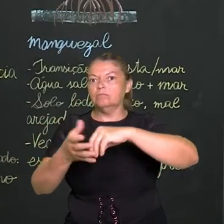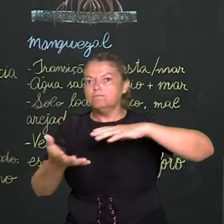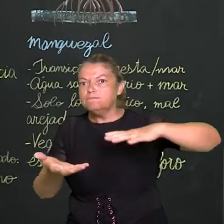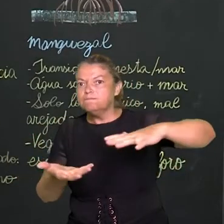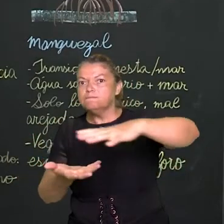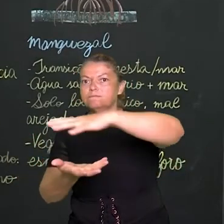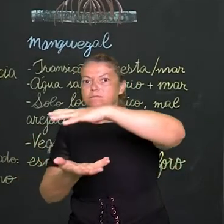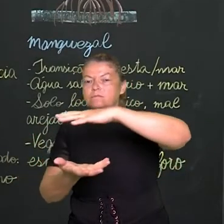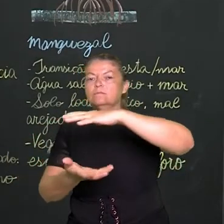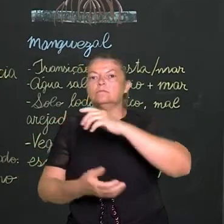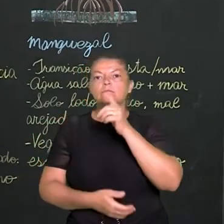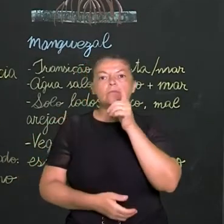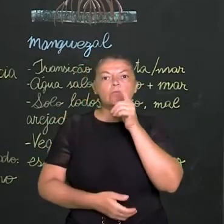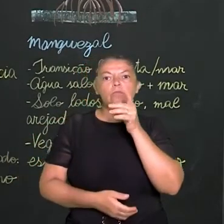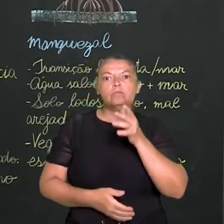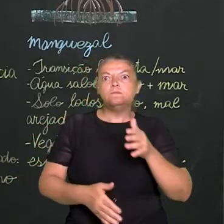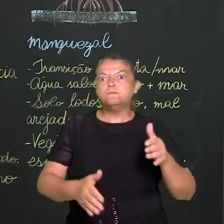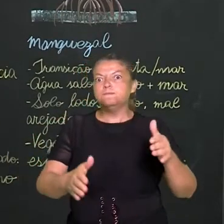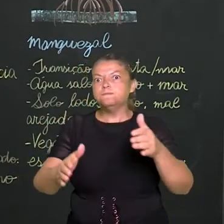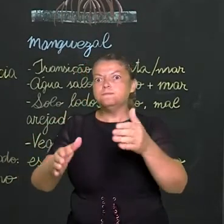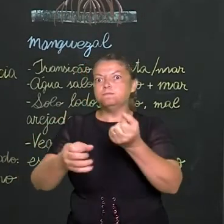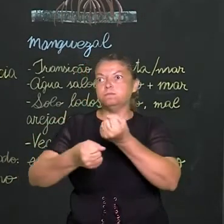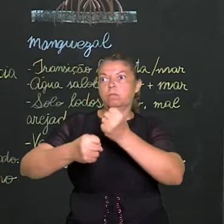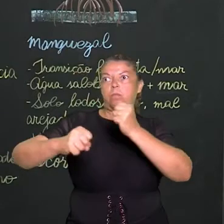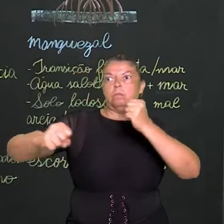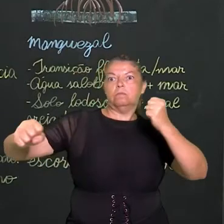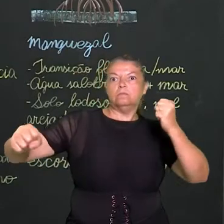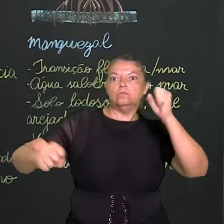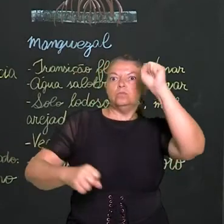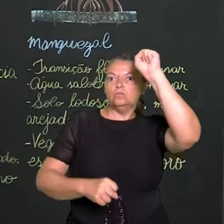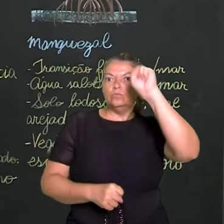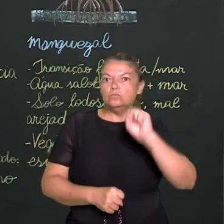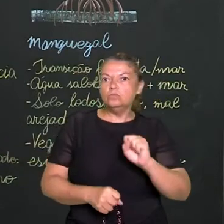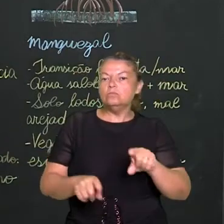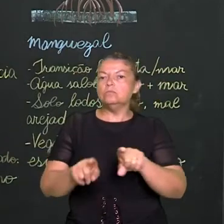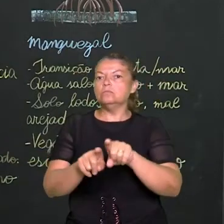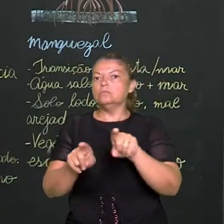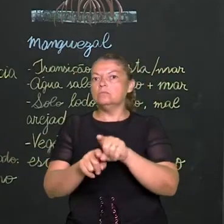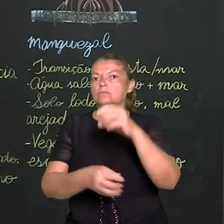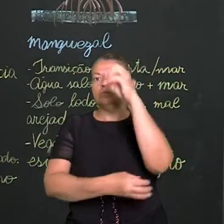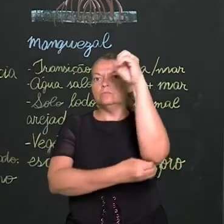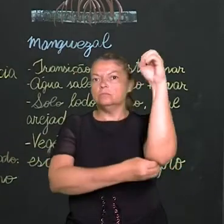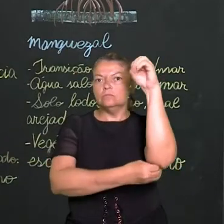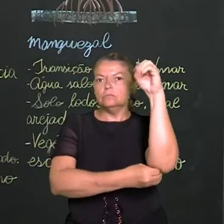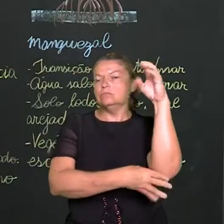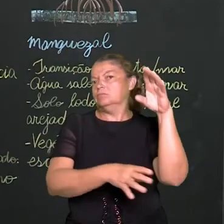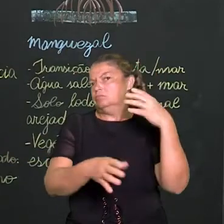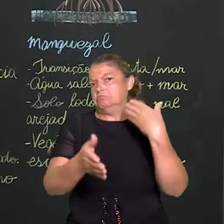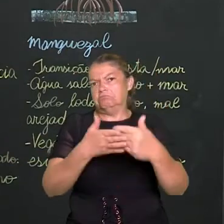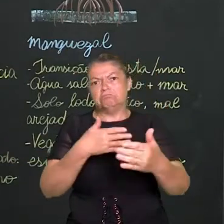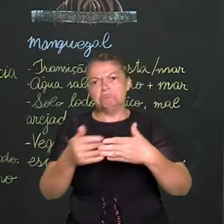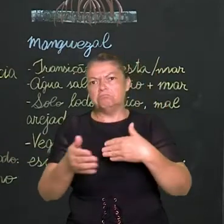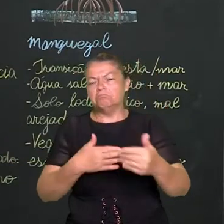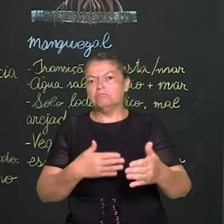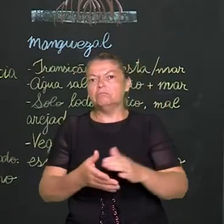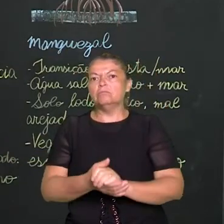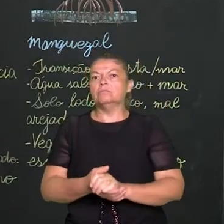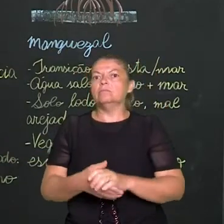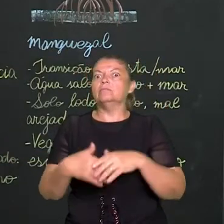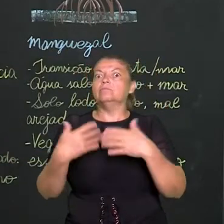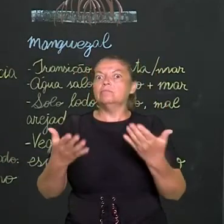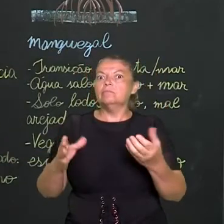única unidade federativa, o Rio Grande do Sul. Alguns os chamam só de campos, outros de campos sulinos ou de